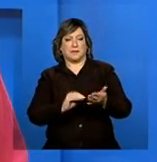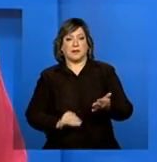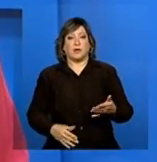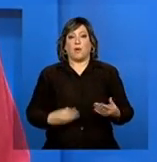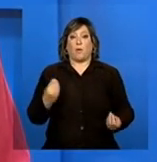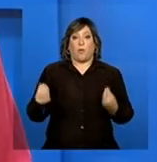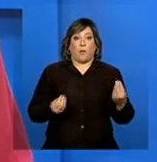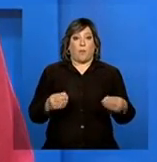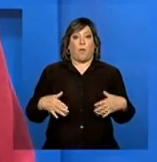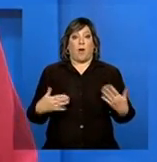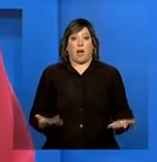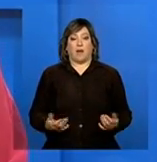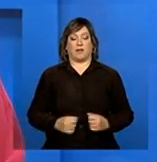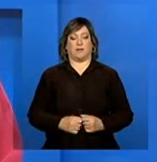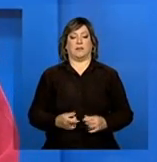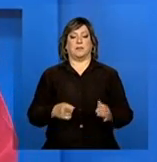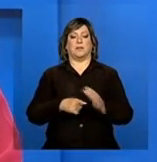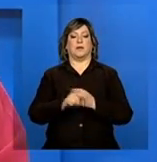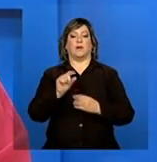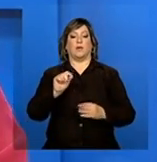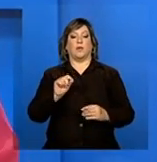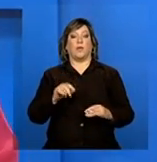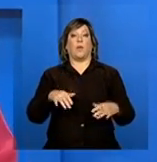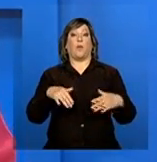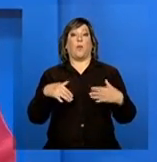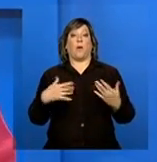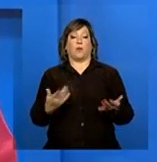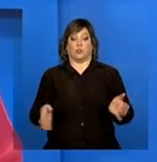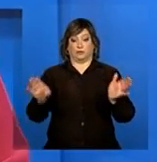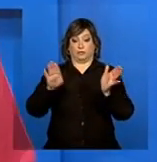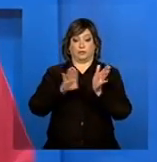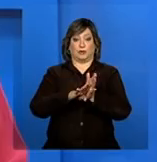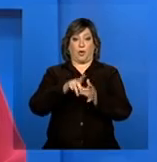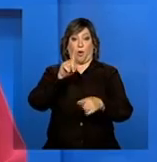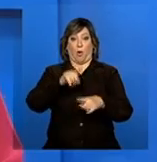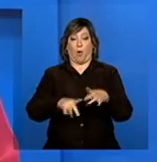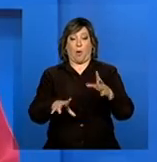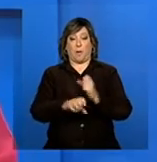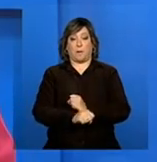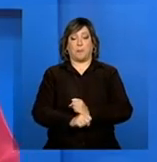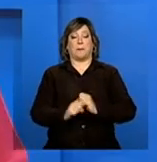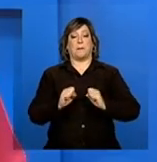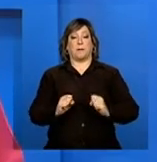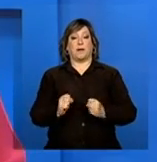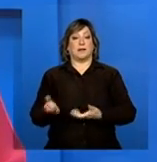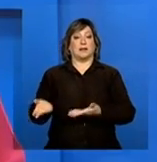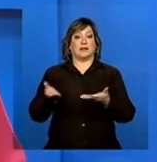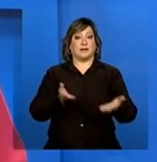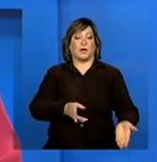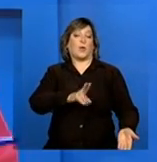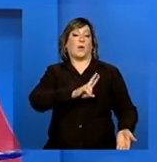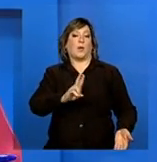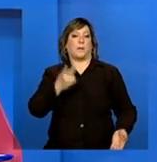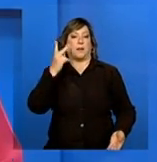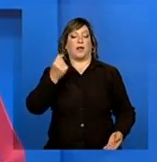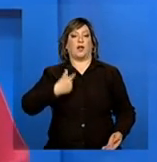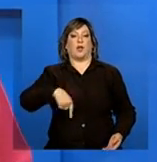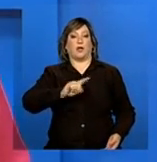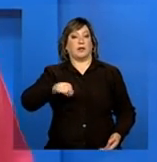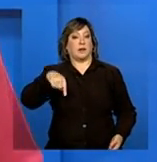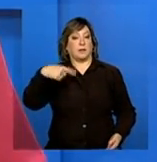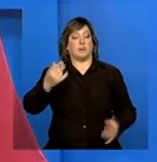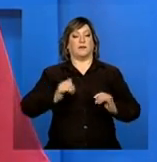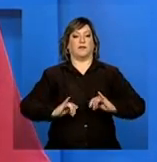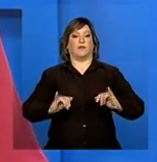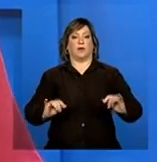Primeiro que chegar completo aqui, vocês deviam trazer o nome para a gente na próxima tele, depois que terminar todo o processo, a gente divulga.